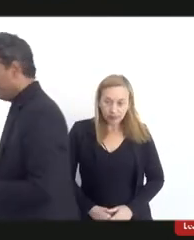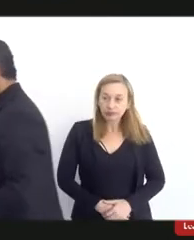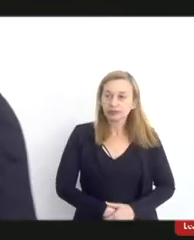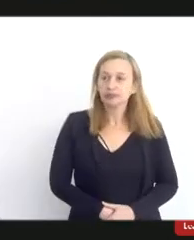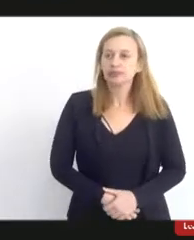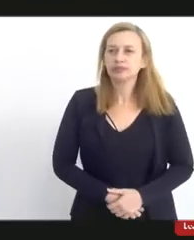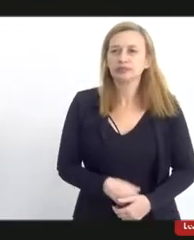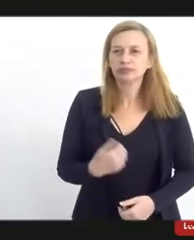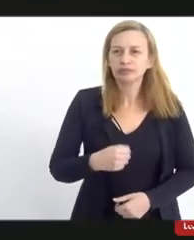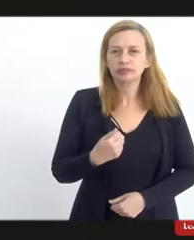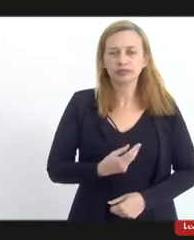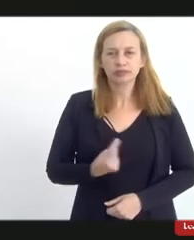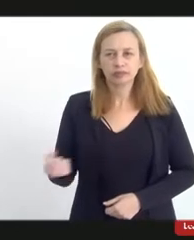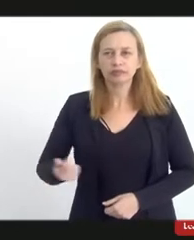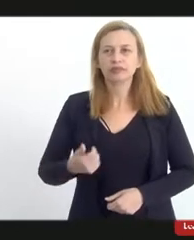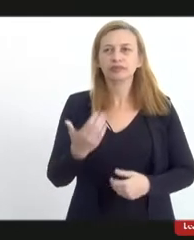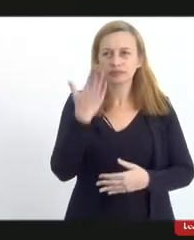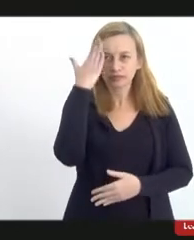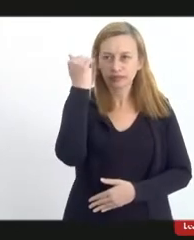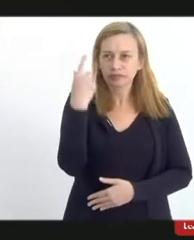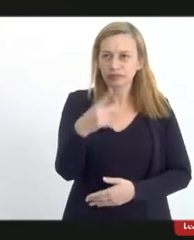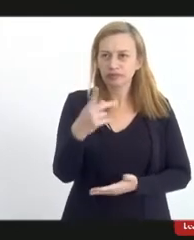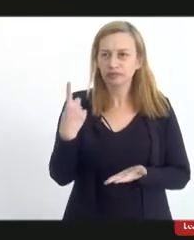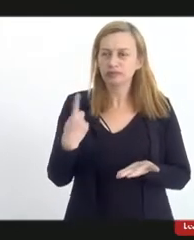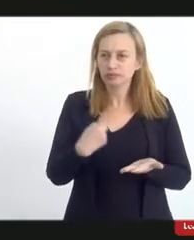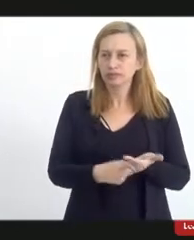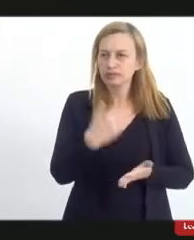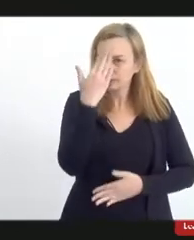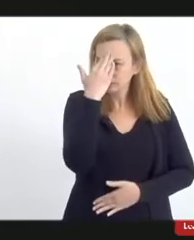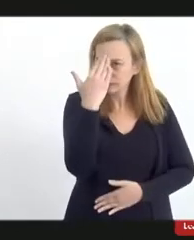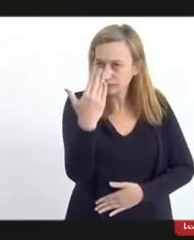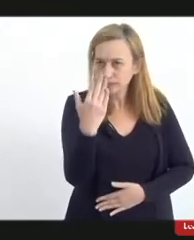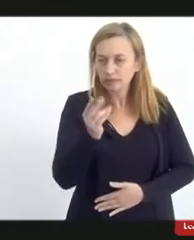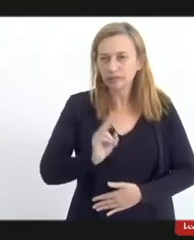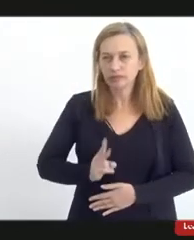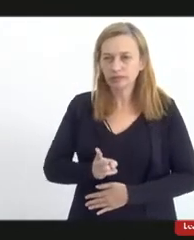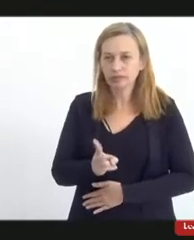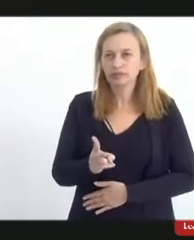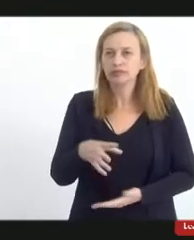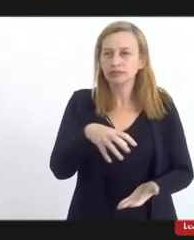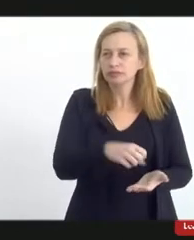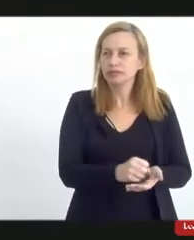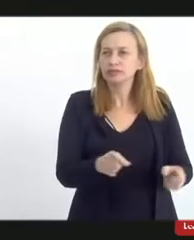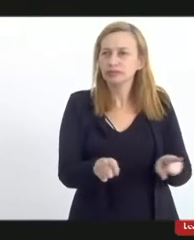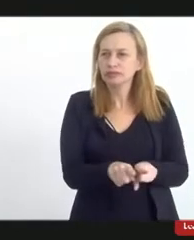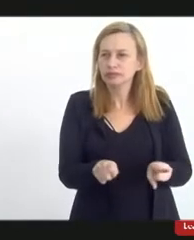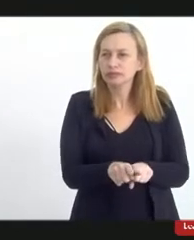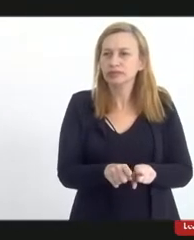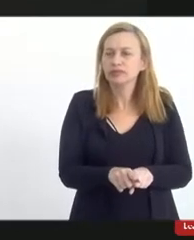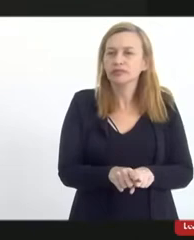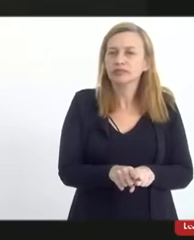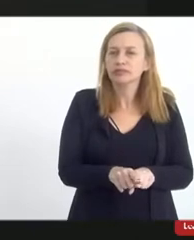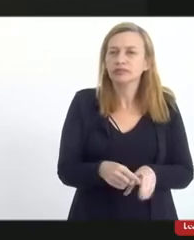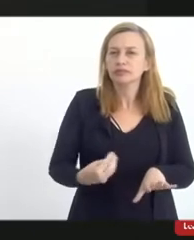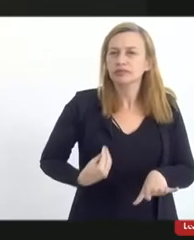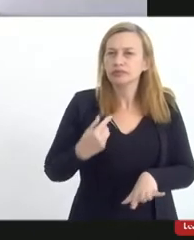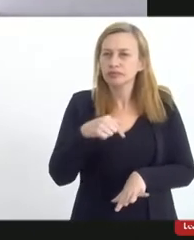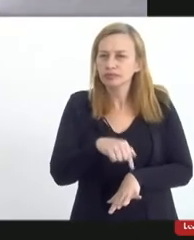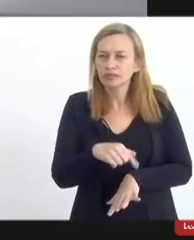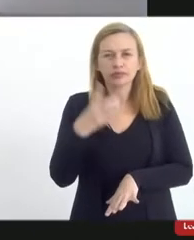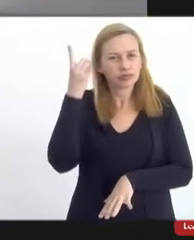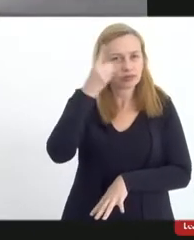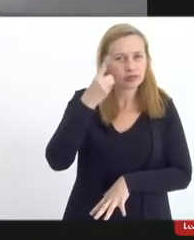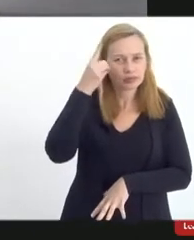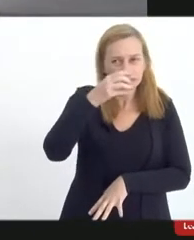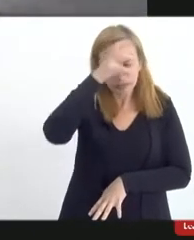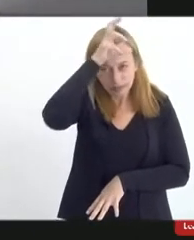sabemos do seu compromisso, obrigada pela permanência, e registrar que, apesar de estarem presentes também, tanto a deputada